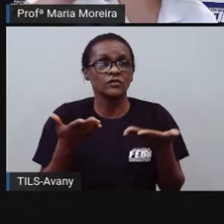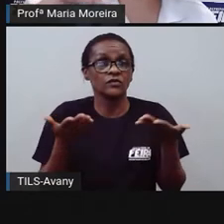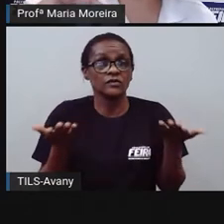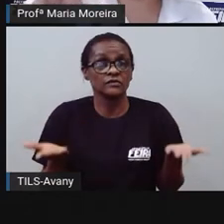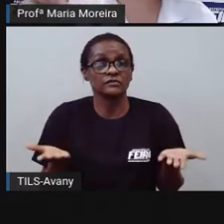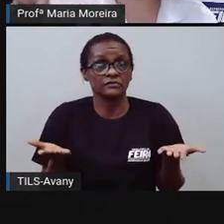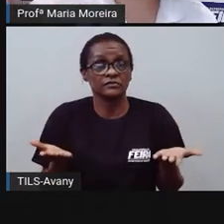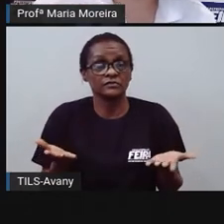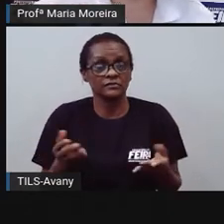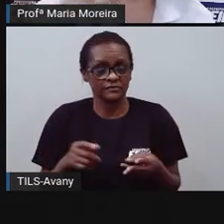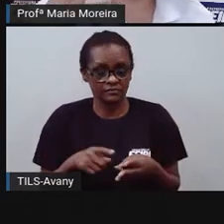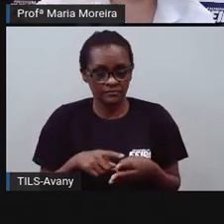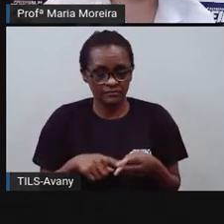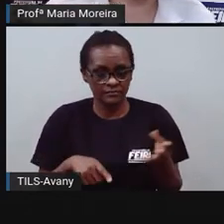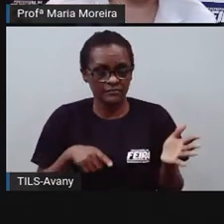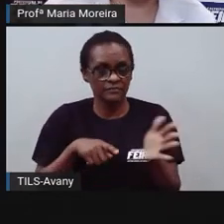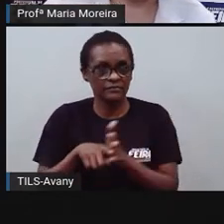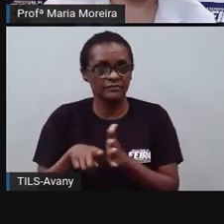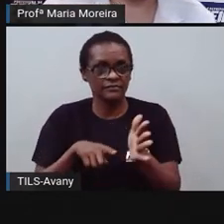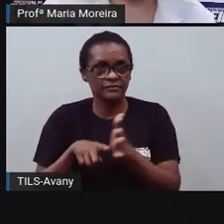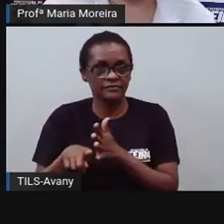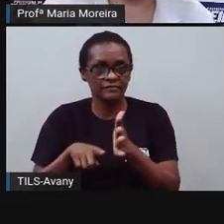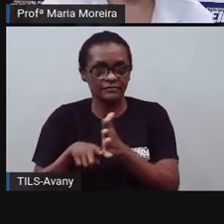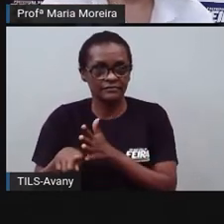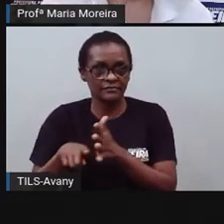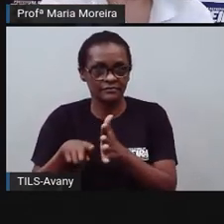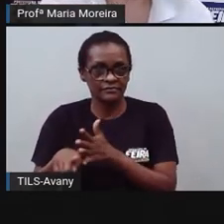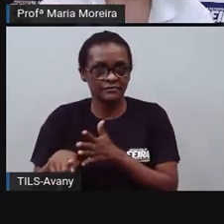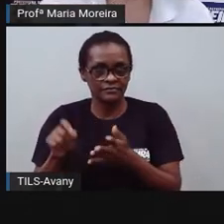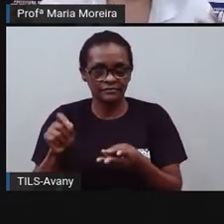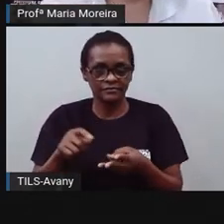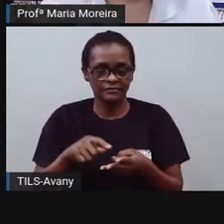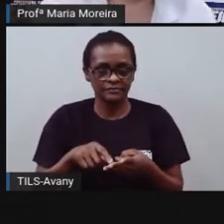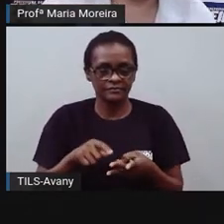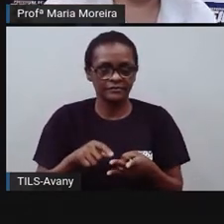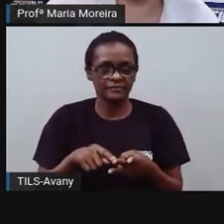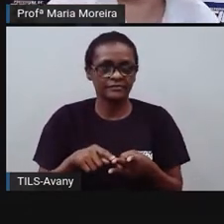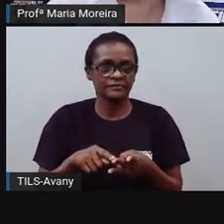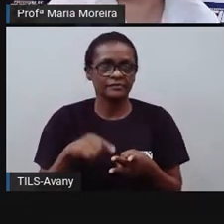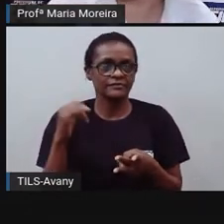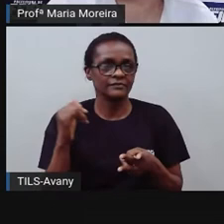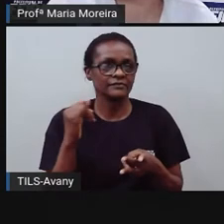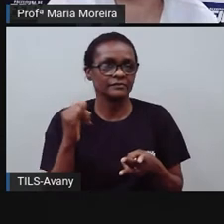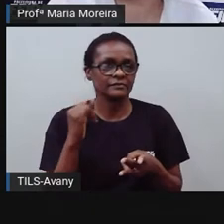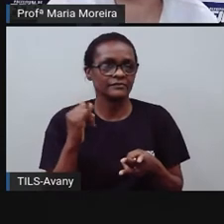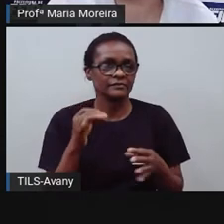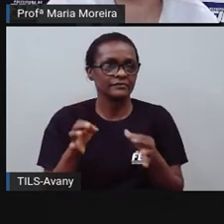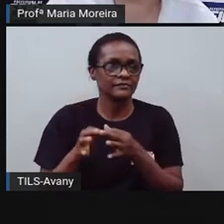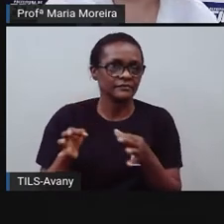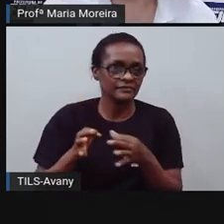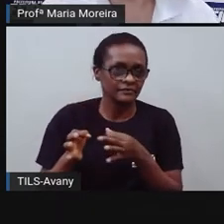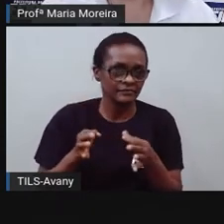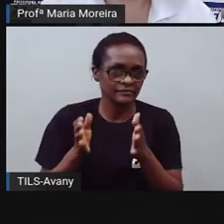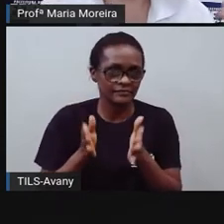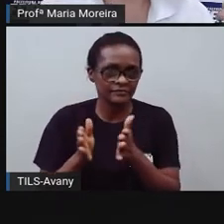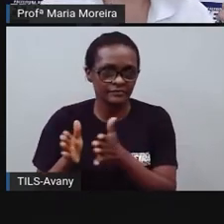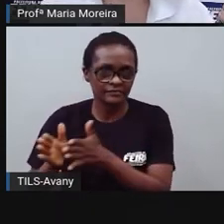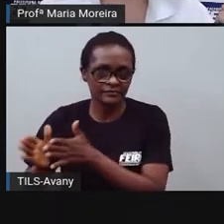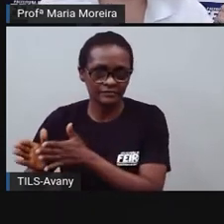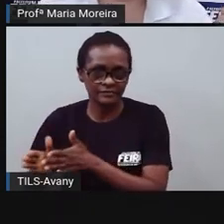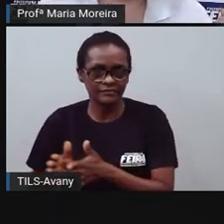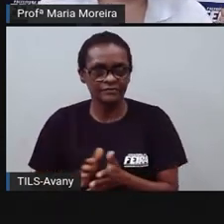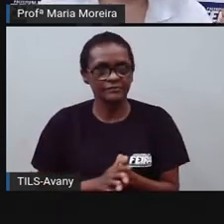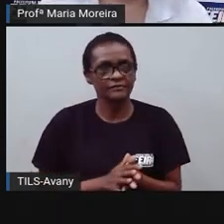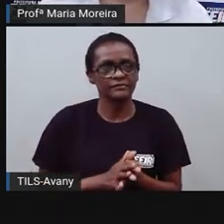pega essas perguntinhas e a gente responde com a nossa notícia, ó, o quê? O que foi que aconteceu? Vamos voltar lá para o hospital de campanha? Olha o